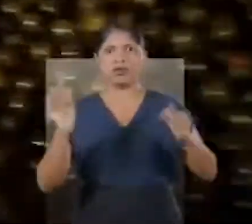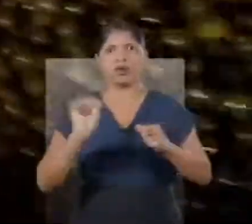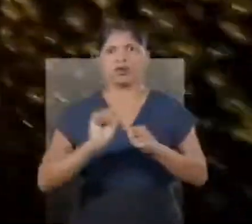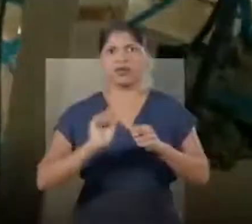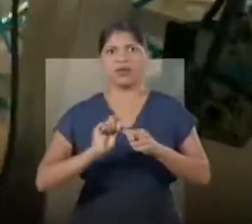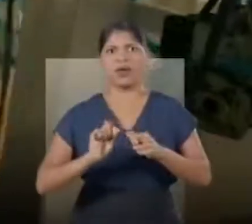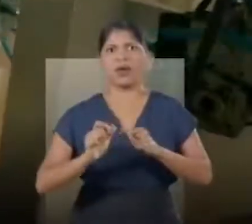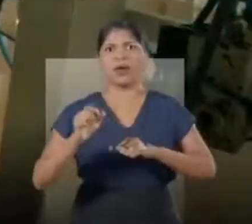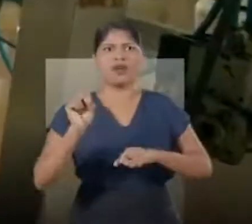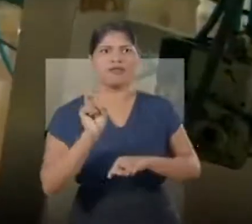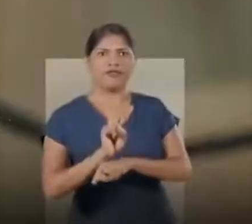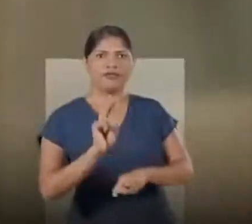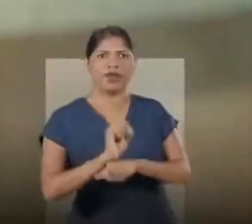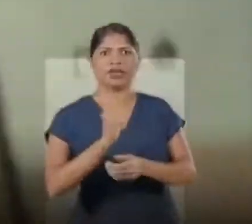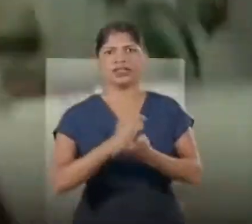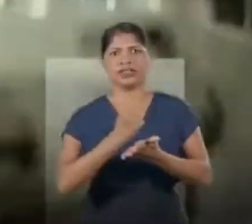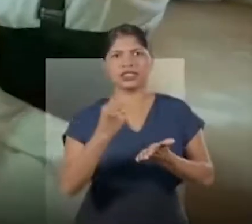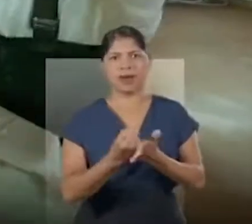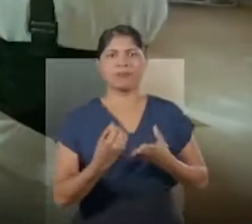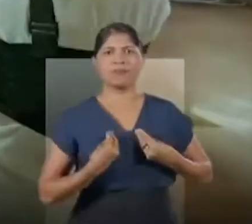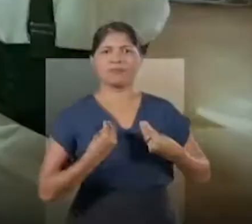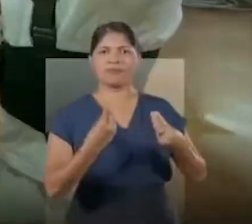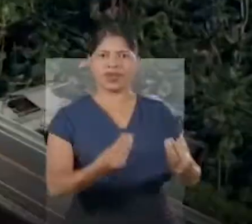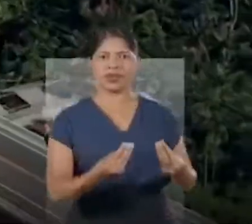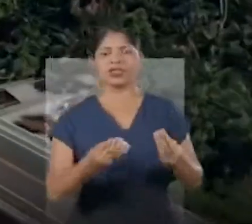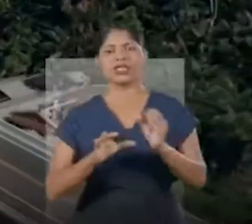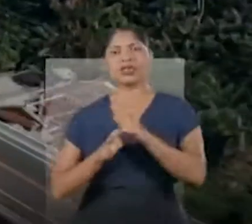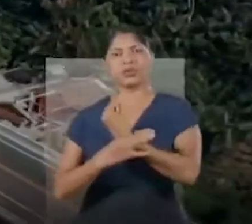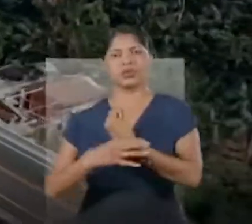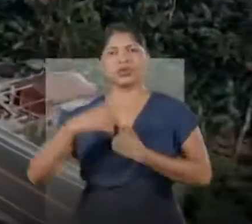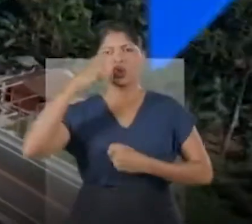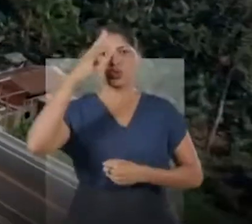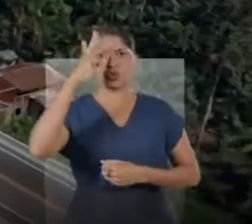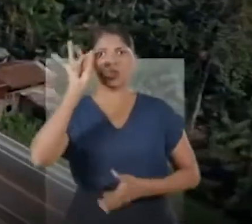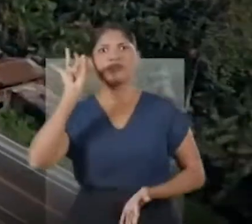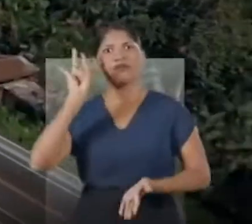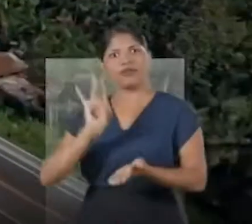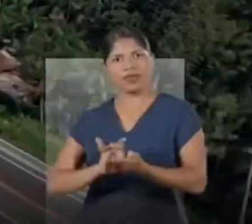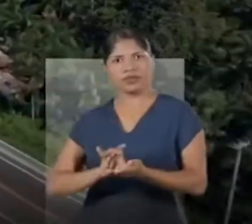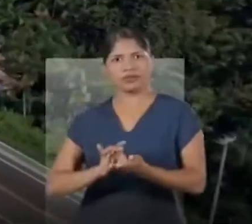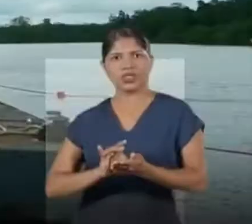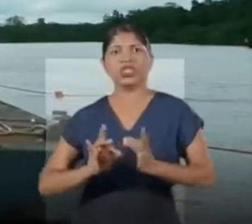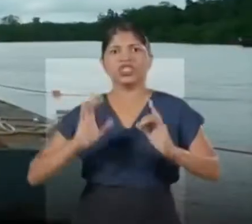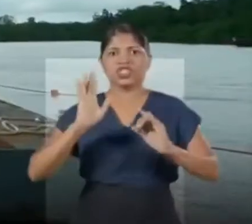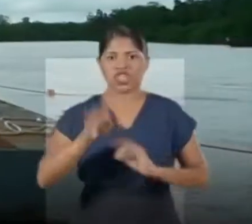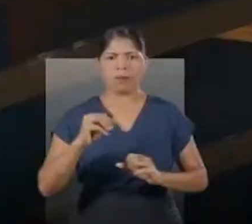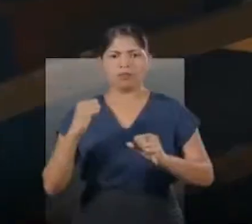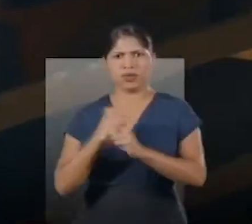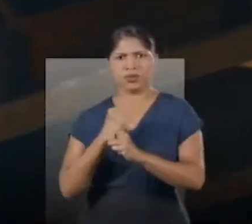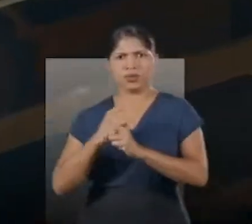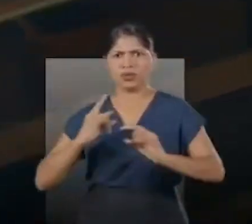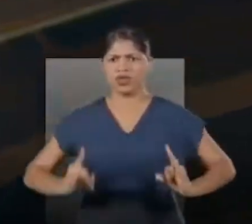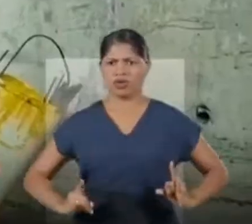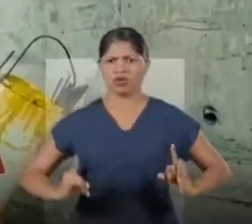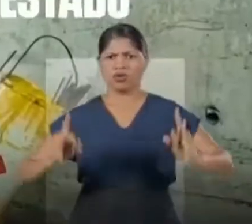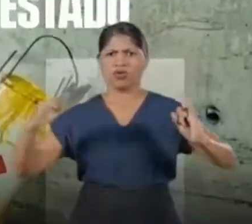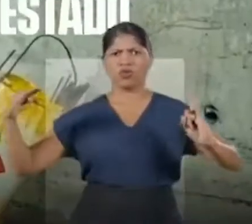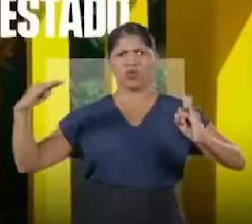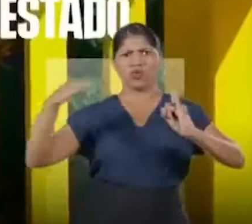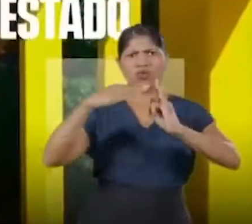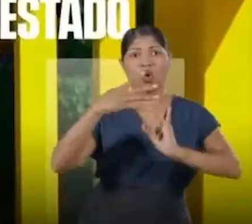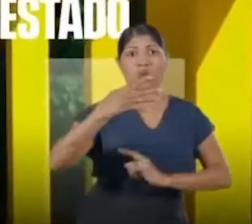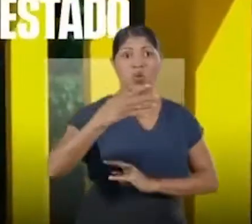para gerar mais emprego, segurança. Foi a realização de um sonho. Ao todo, já construímos e reformamos